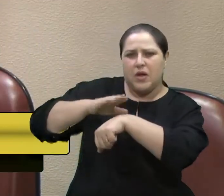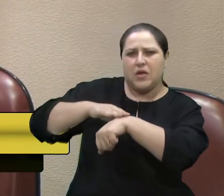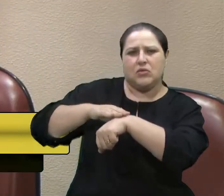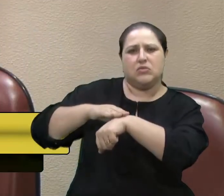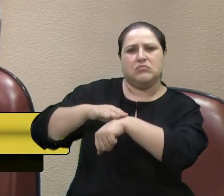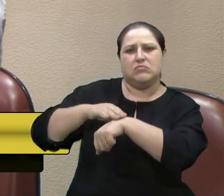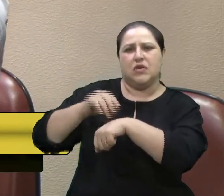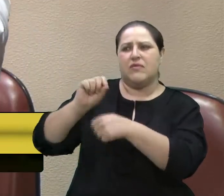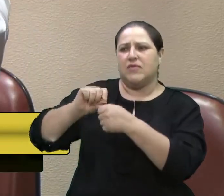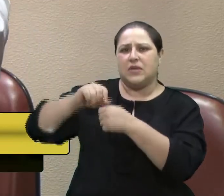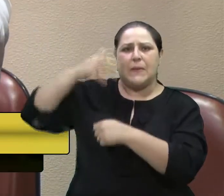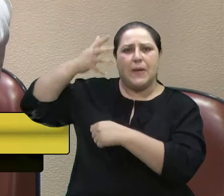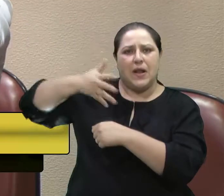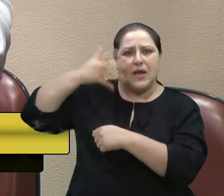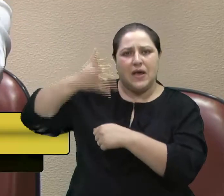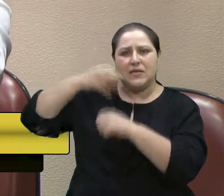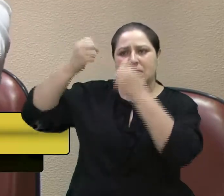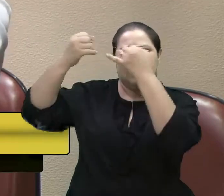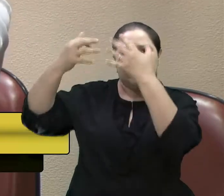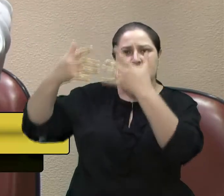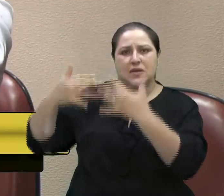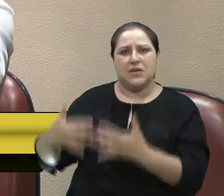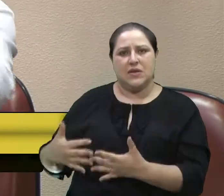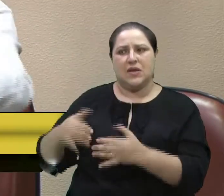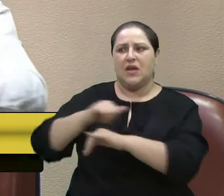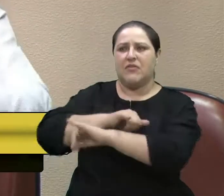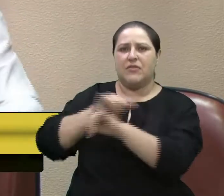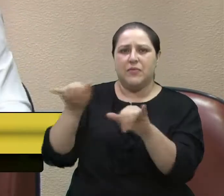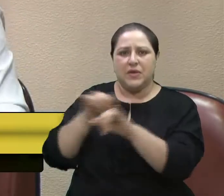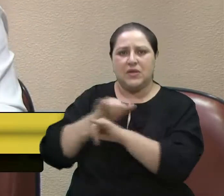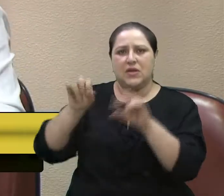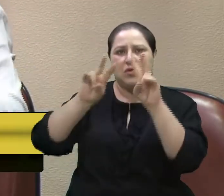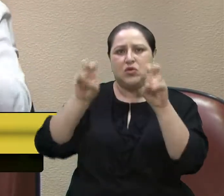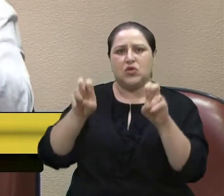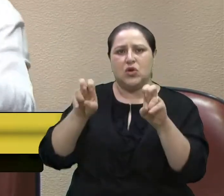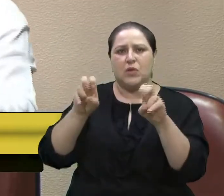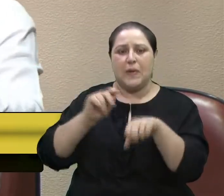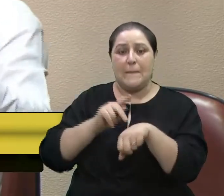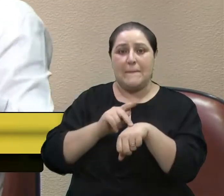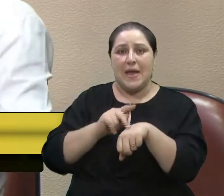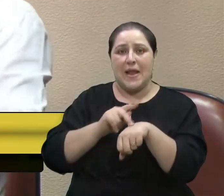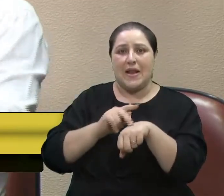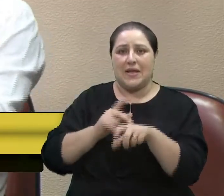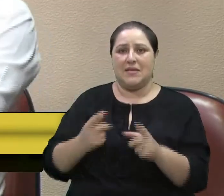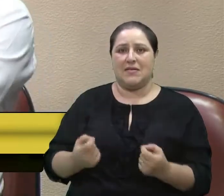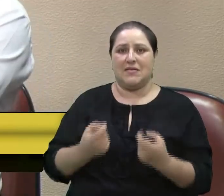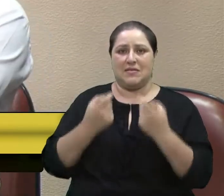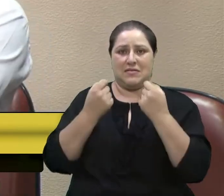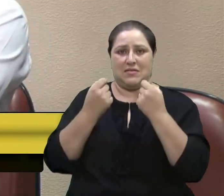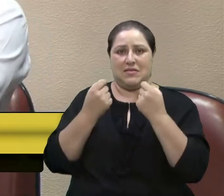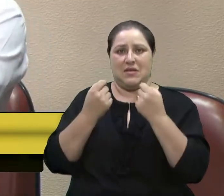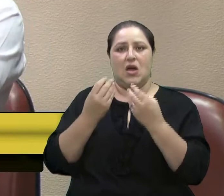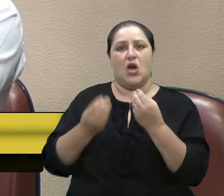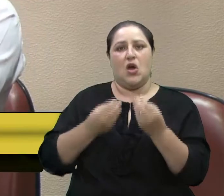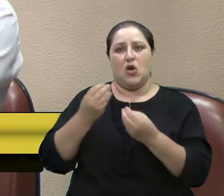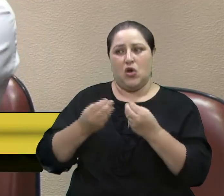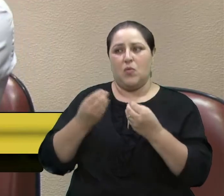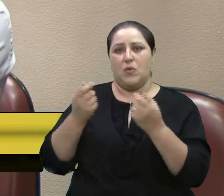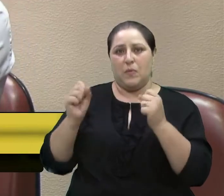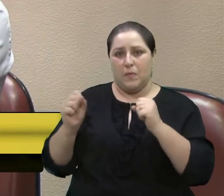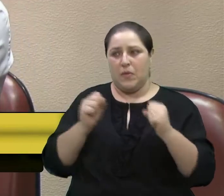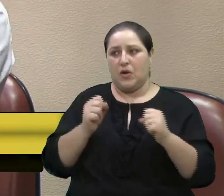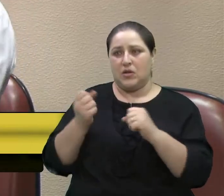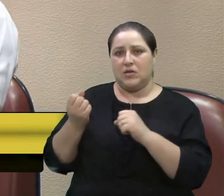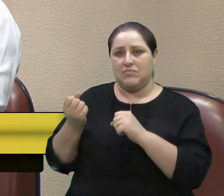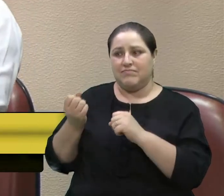palestra explicativa, informativa, de quanto isso pode ser benéfico, se